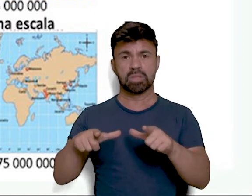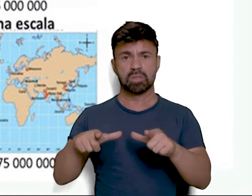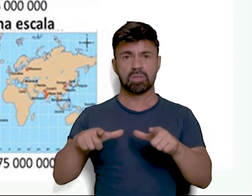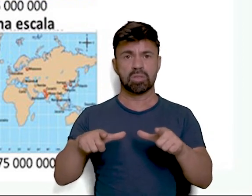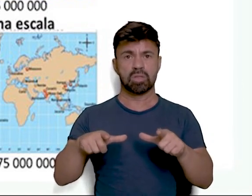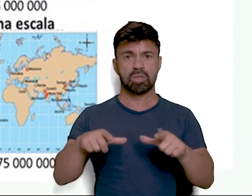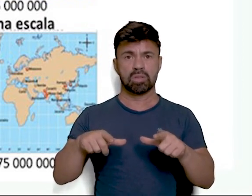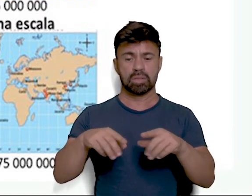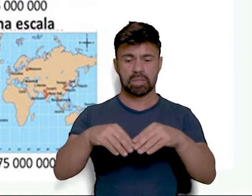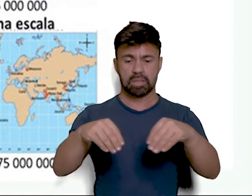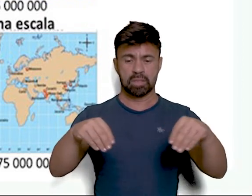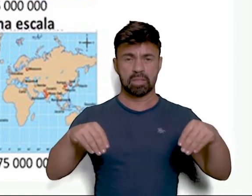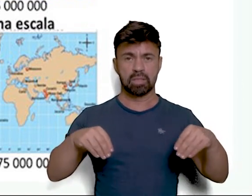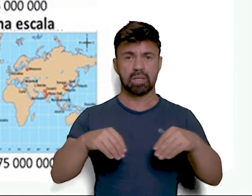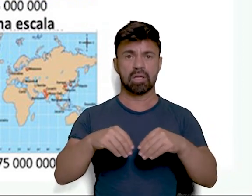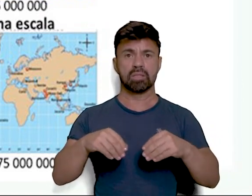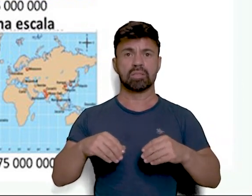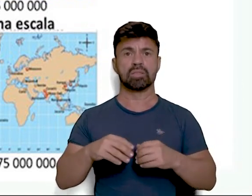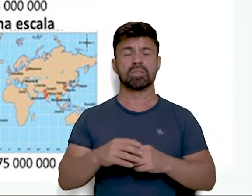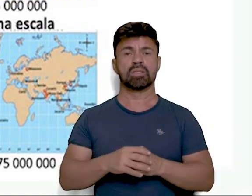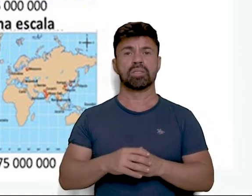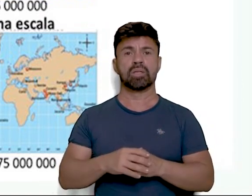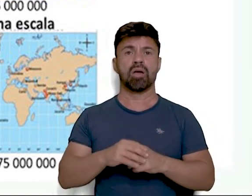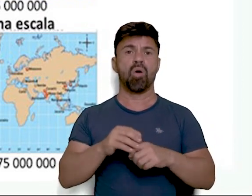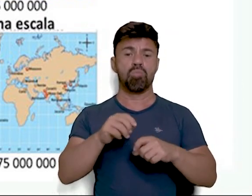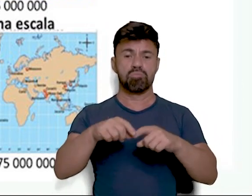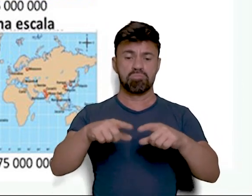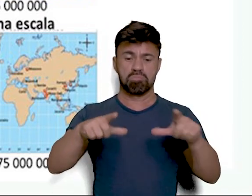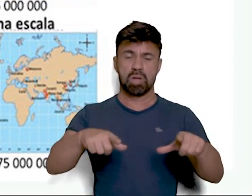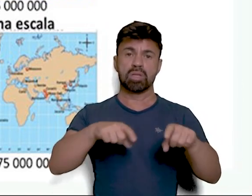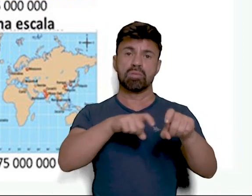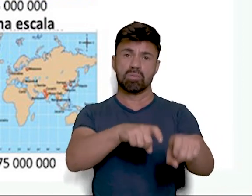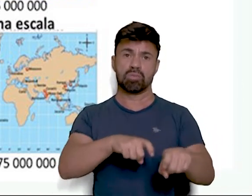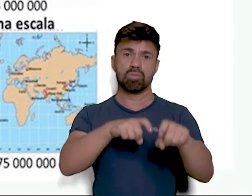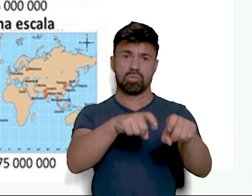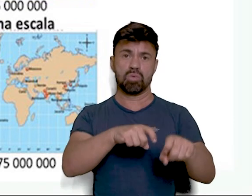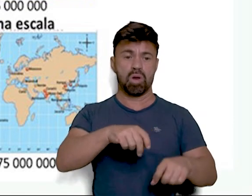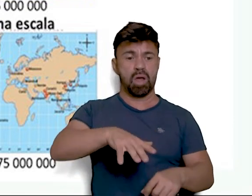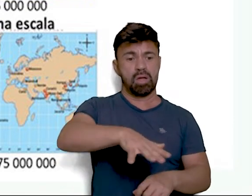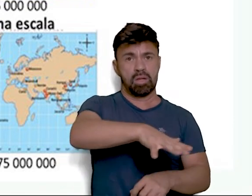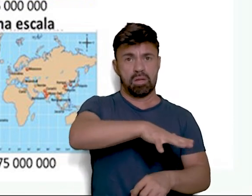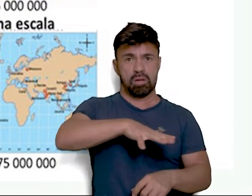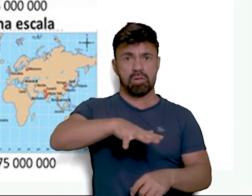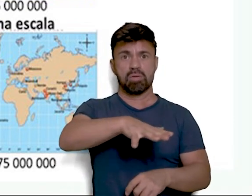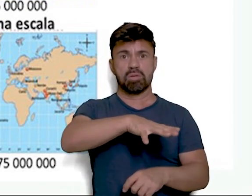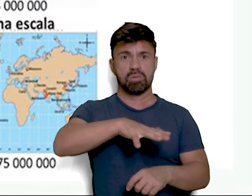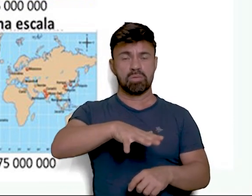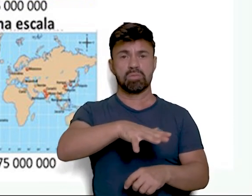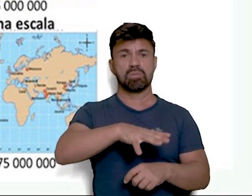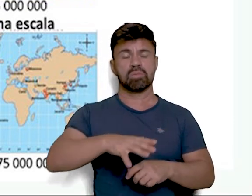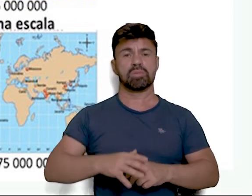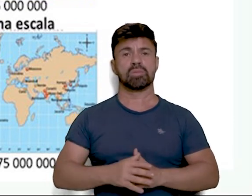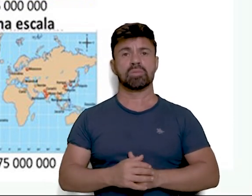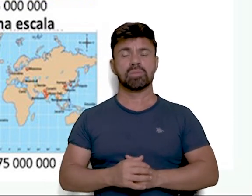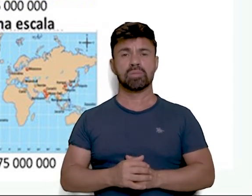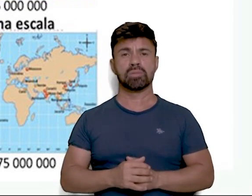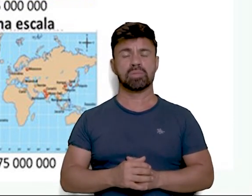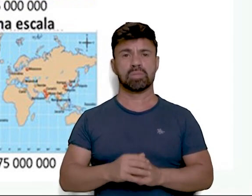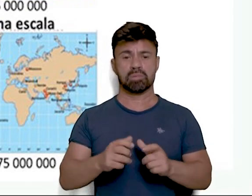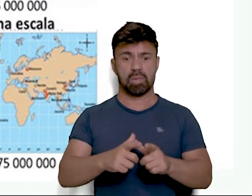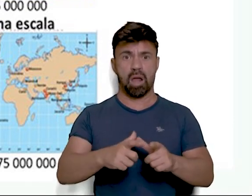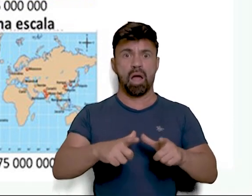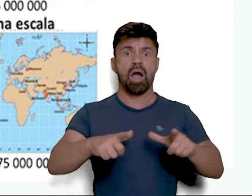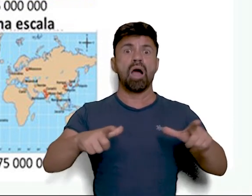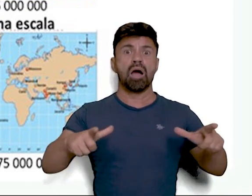1.000. Planta de propriedades rurais. Destaca-se para o mapeamento e censuramento remoto automaticamente. De grandes